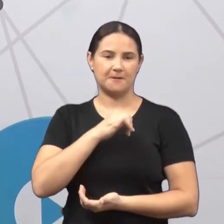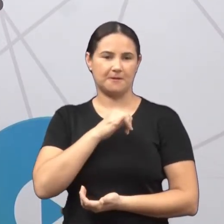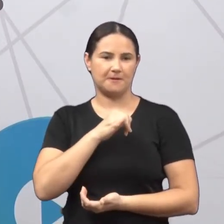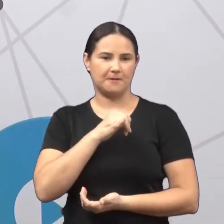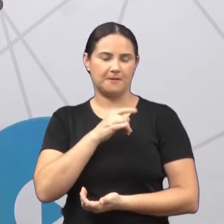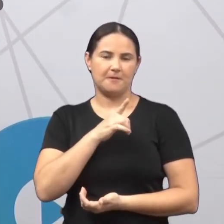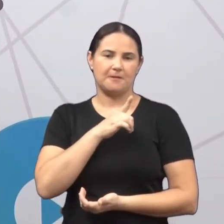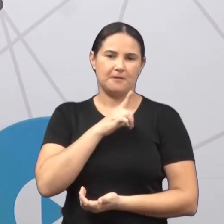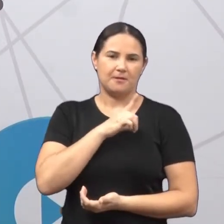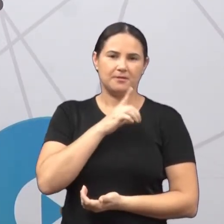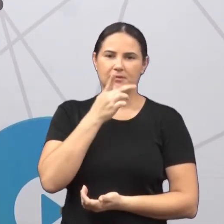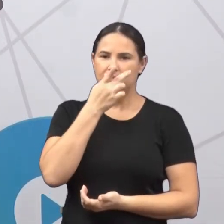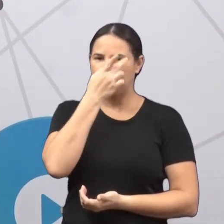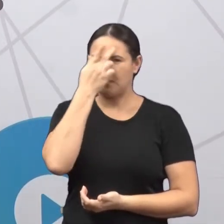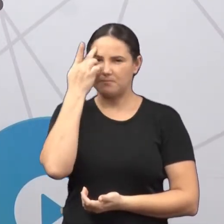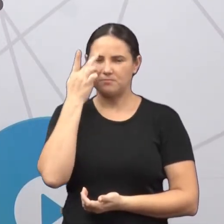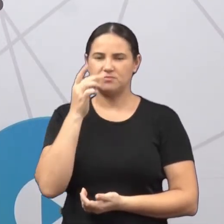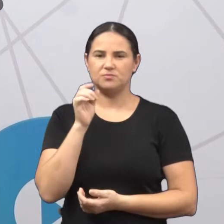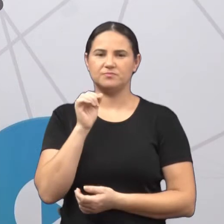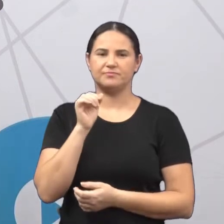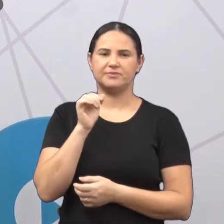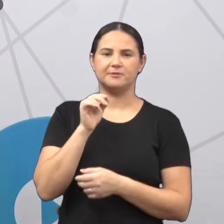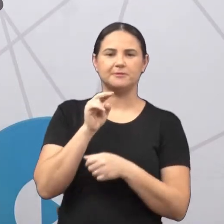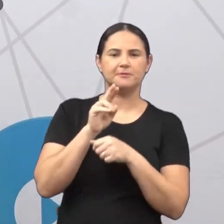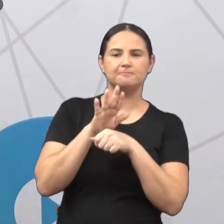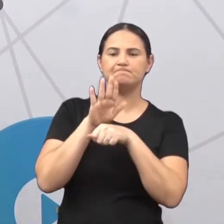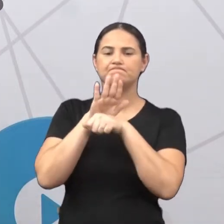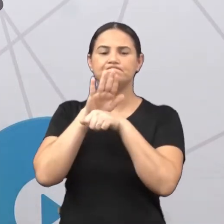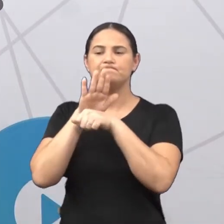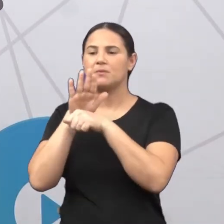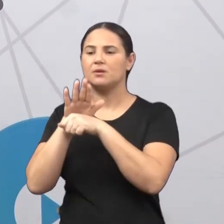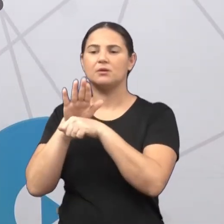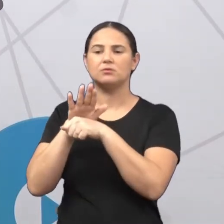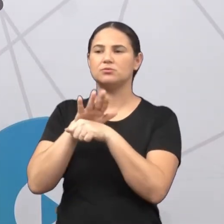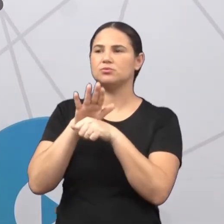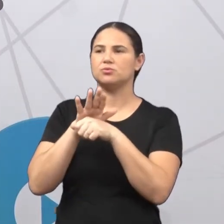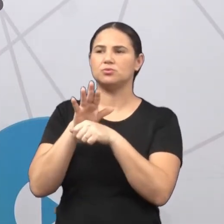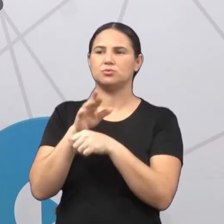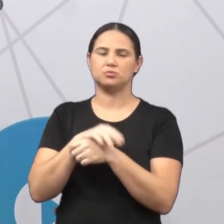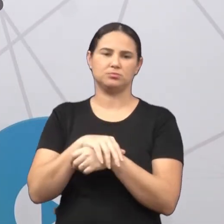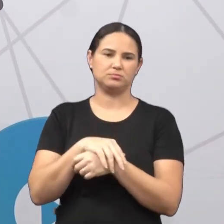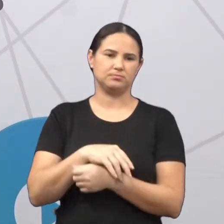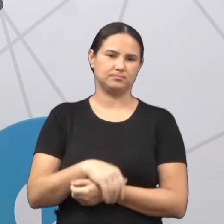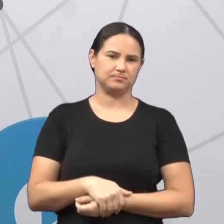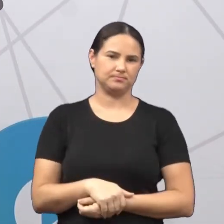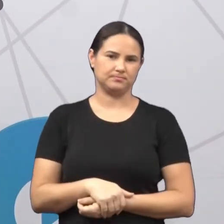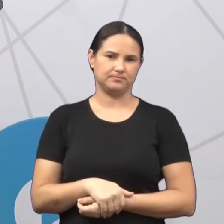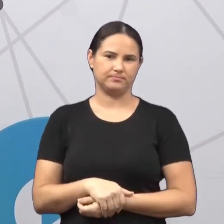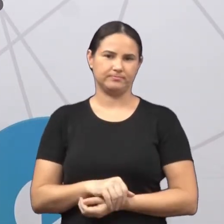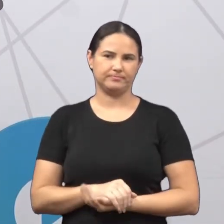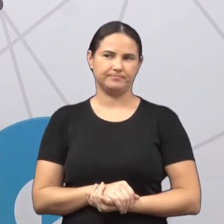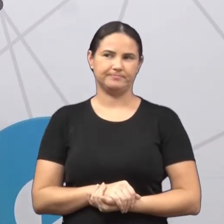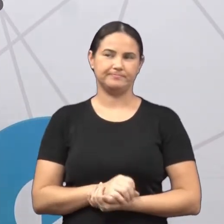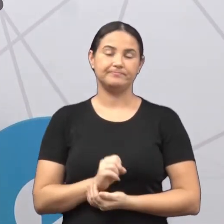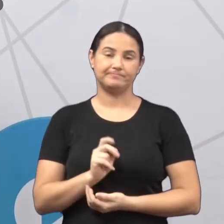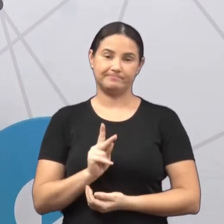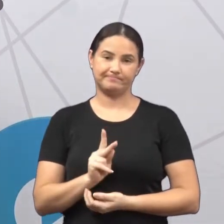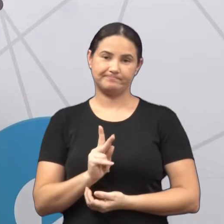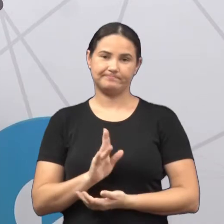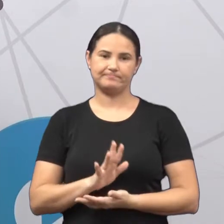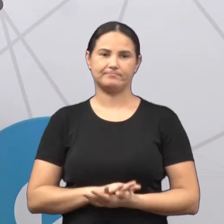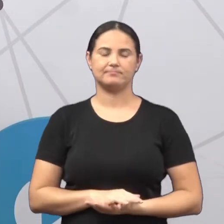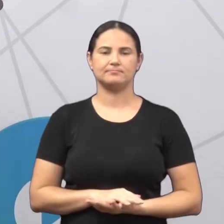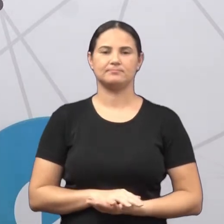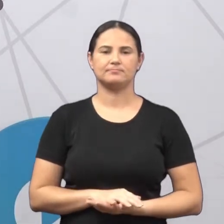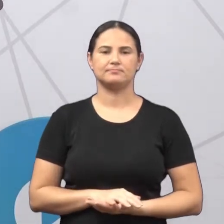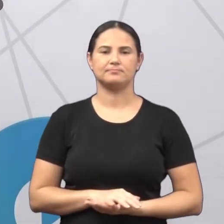dá as ordens ali. Que comanda, meio que comanda esse condomínio. Que é nomeado por todos daquele condomínio. Tudo certo, criança?